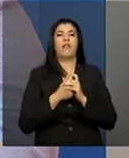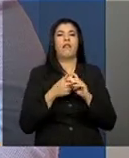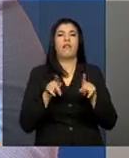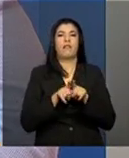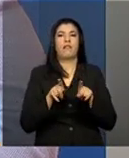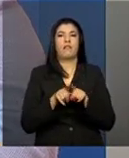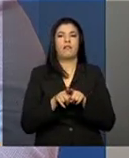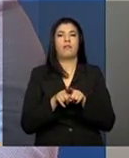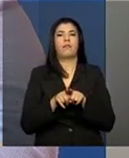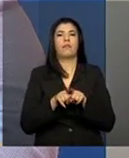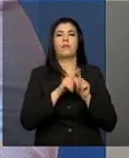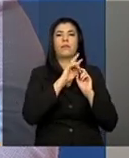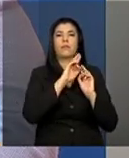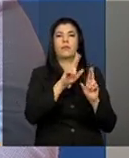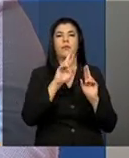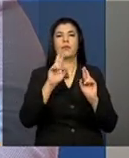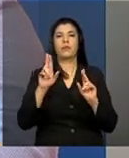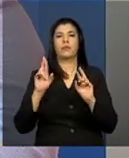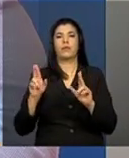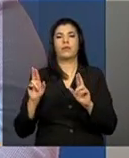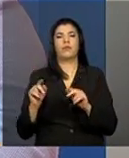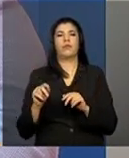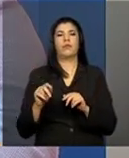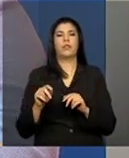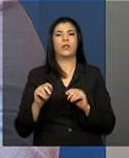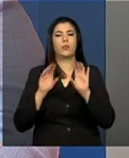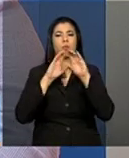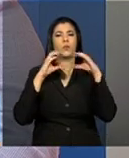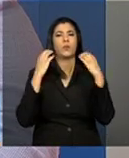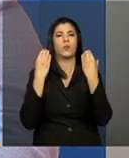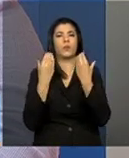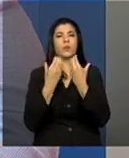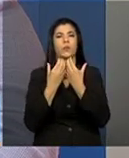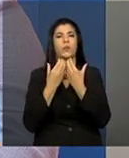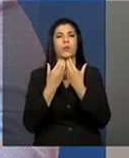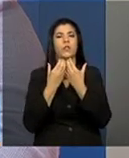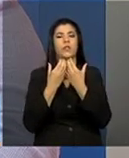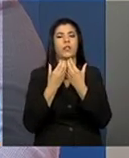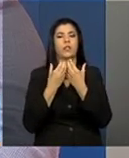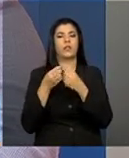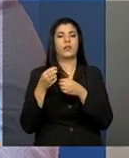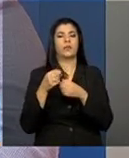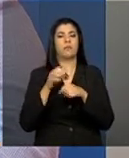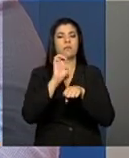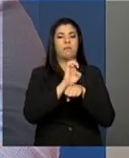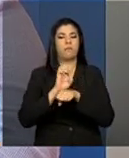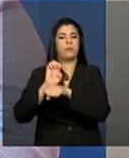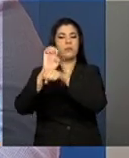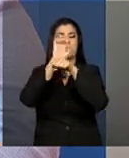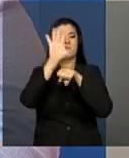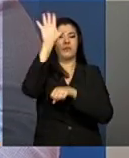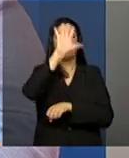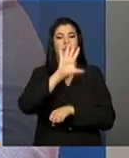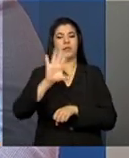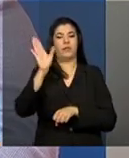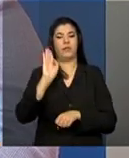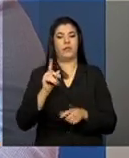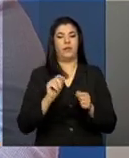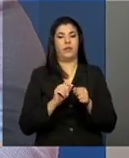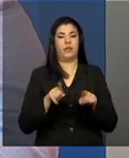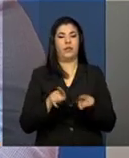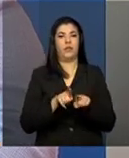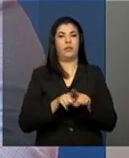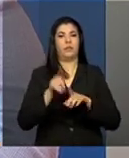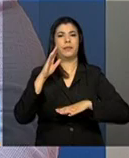fizemos várias rodadas de conversas em estados e fizemos, eu acho que uma